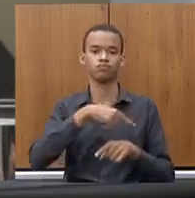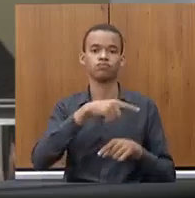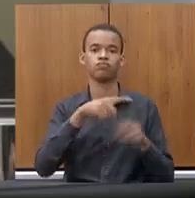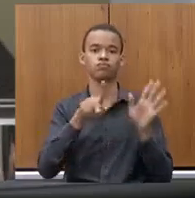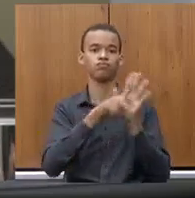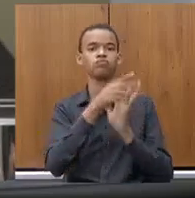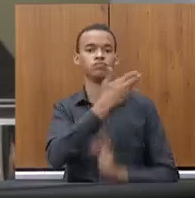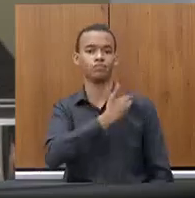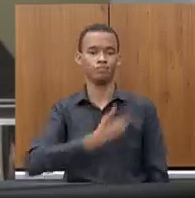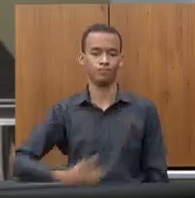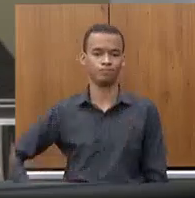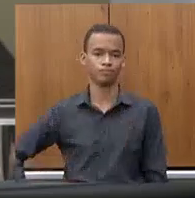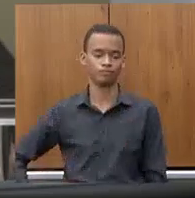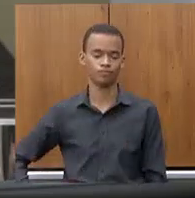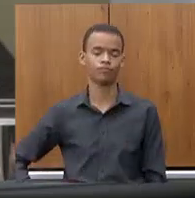para